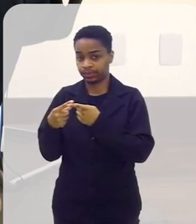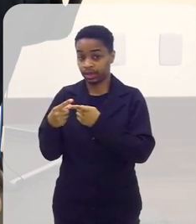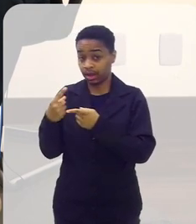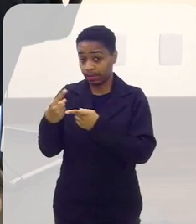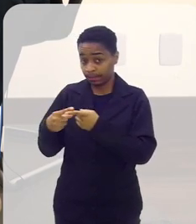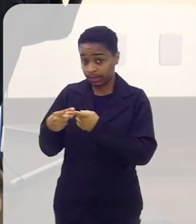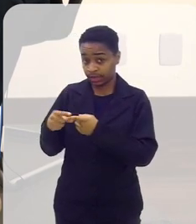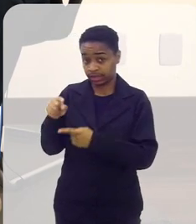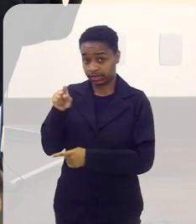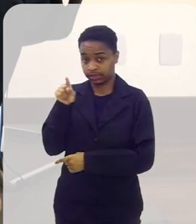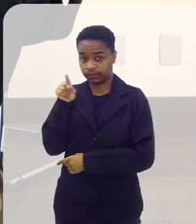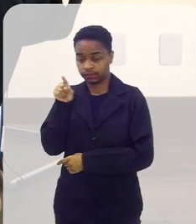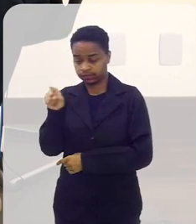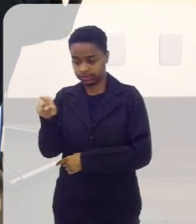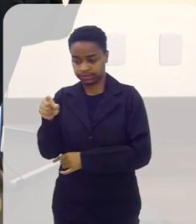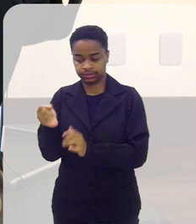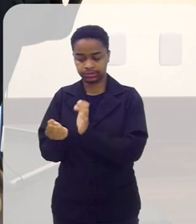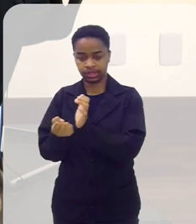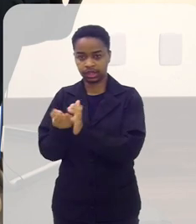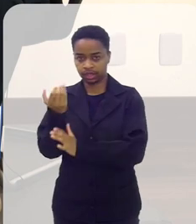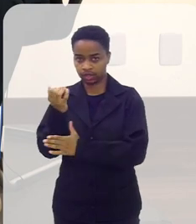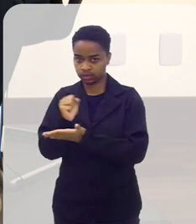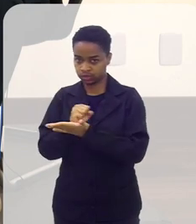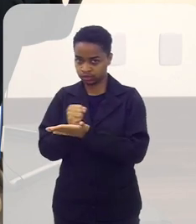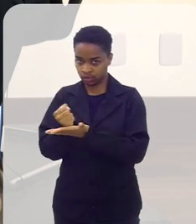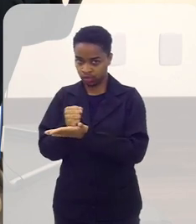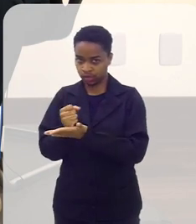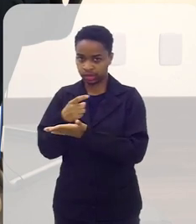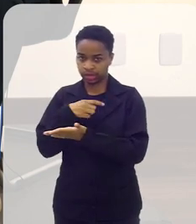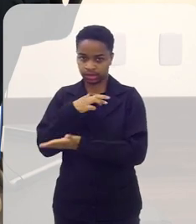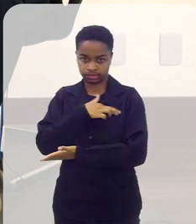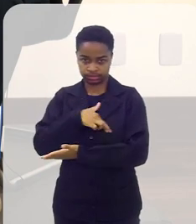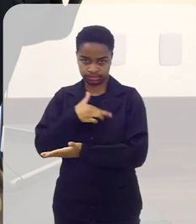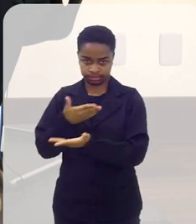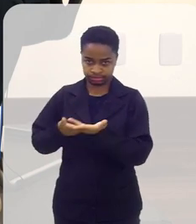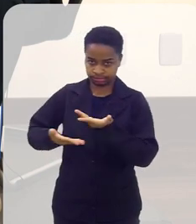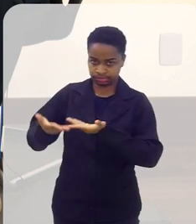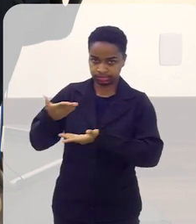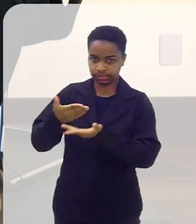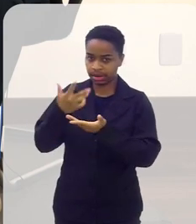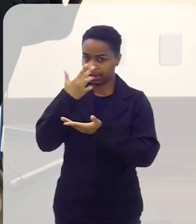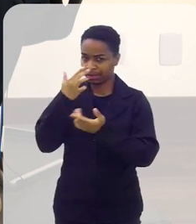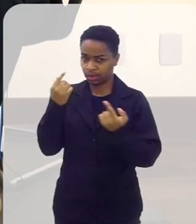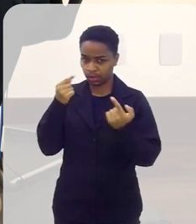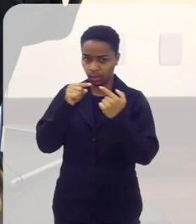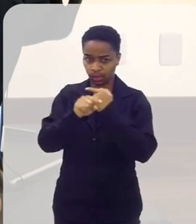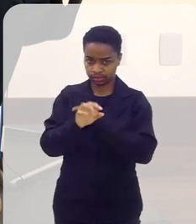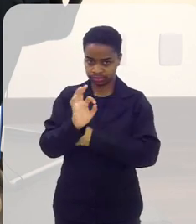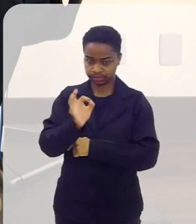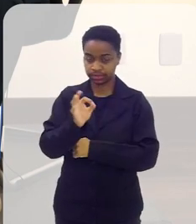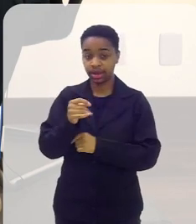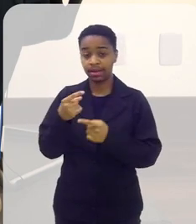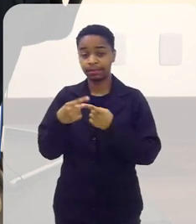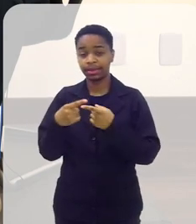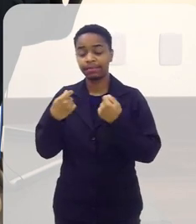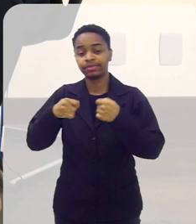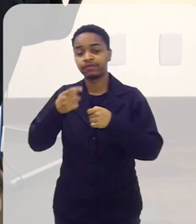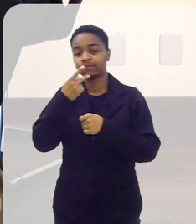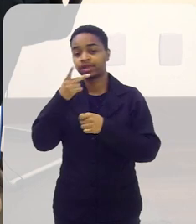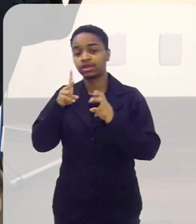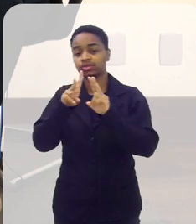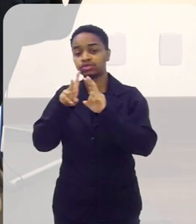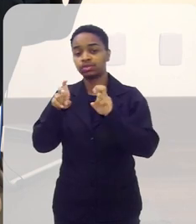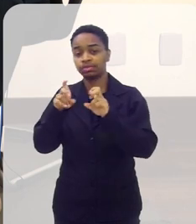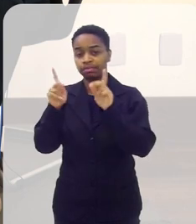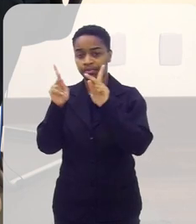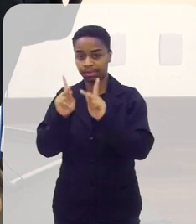você ai vem com um game interreligioso é o teu oposto né ai você tem que falar